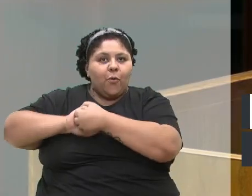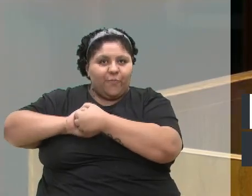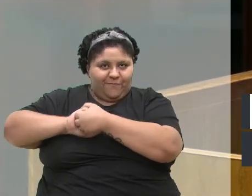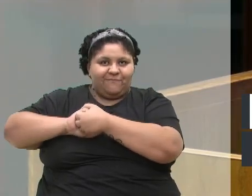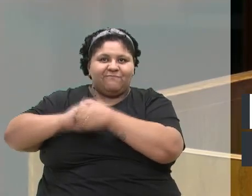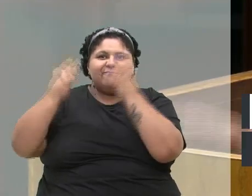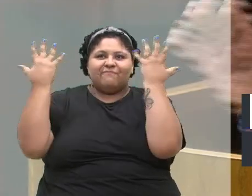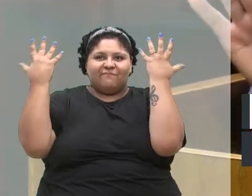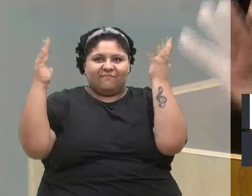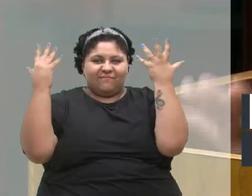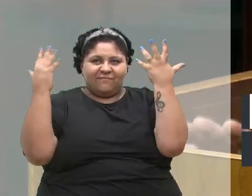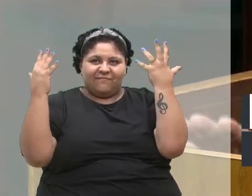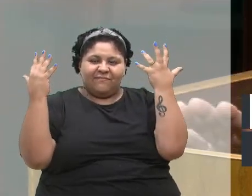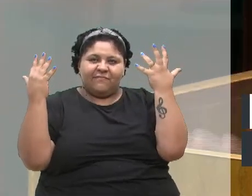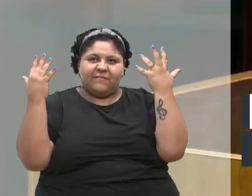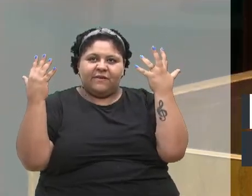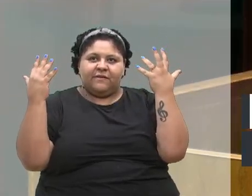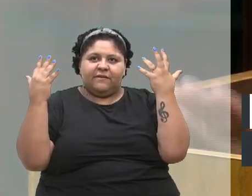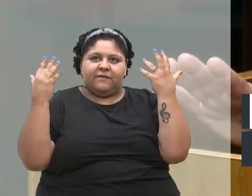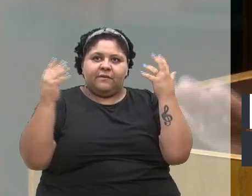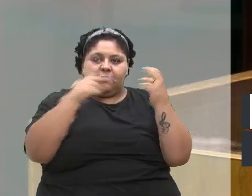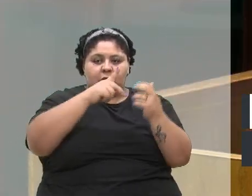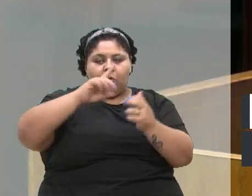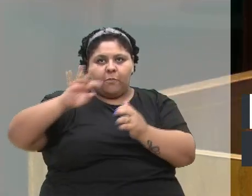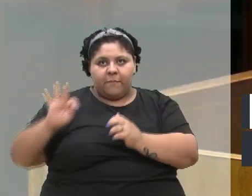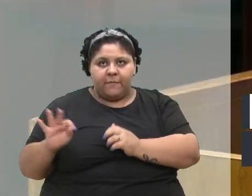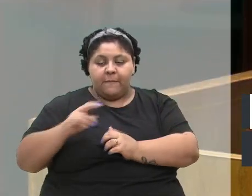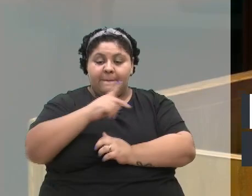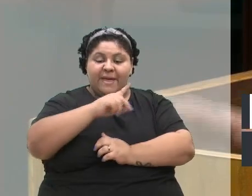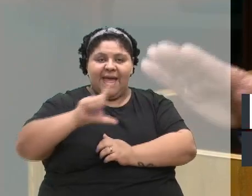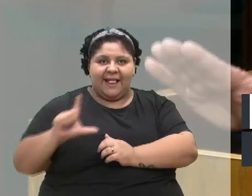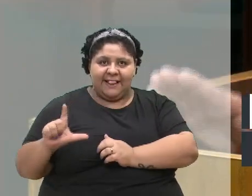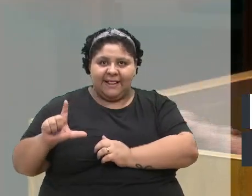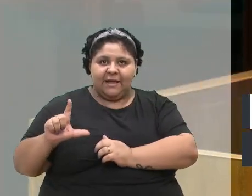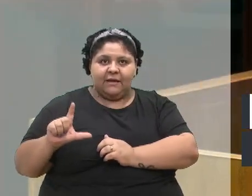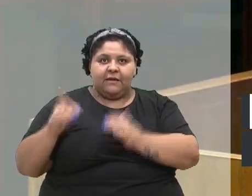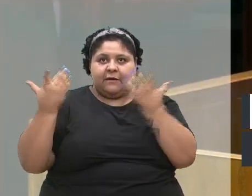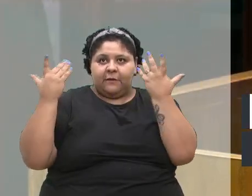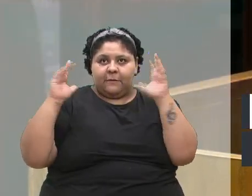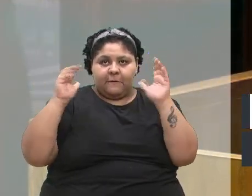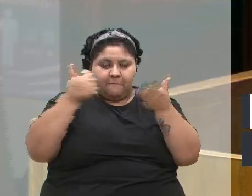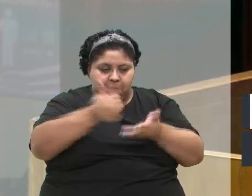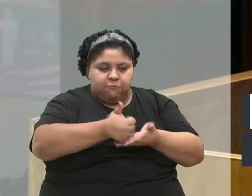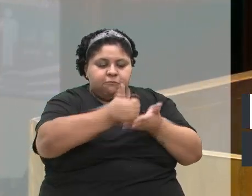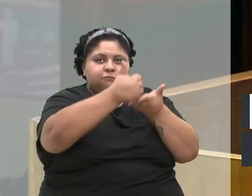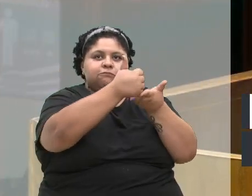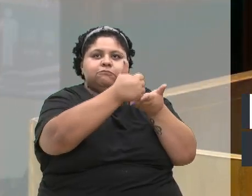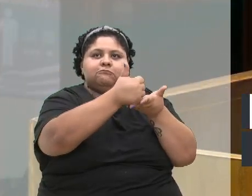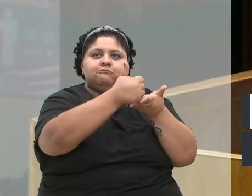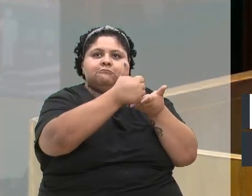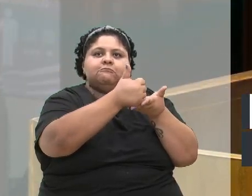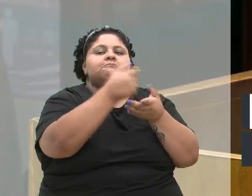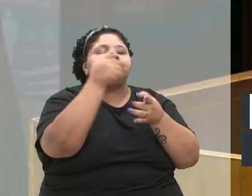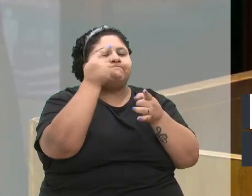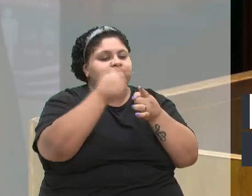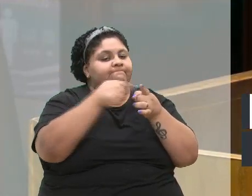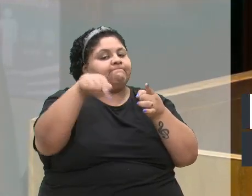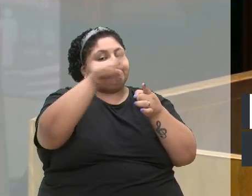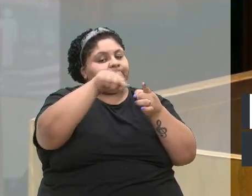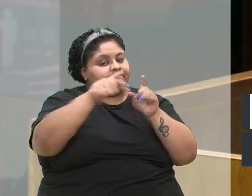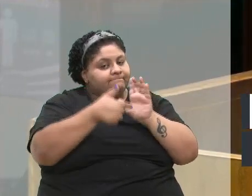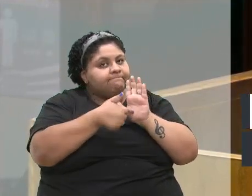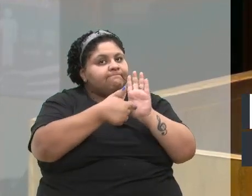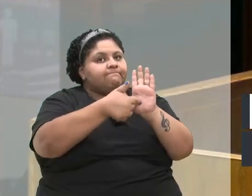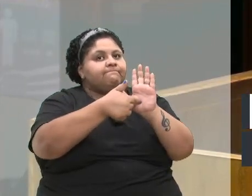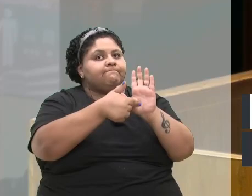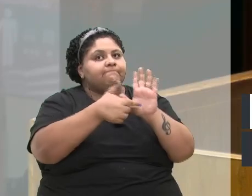Parabéns ao PT, parabéns ao PL, parabéns aos que apoiaram, porque a gente mostrou que